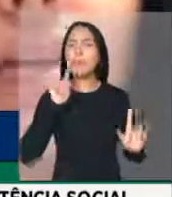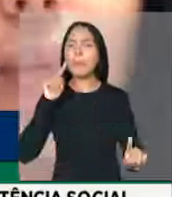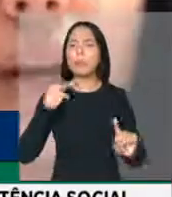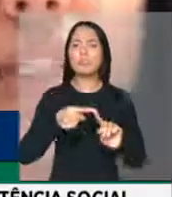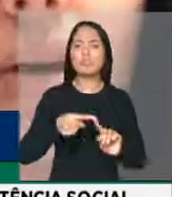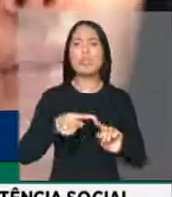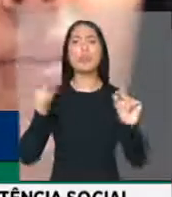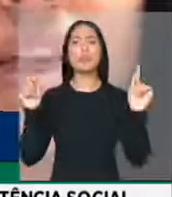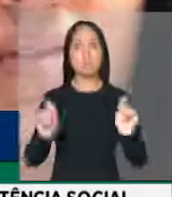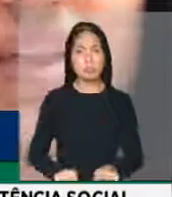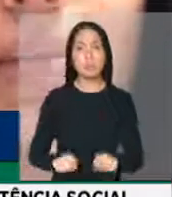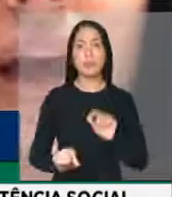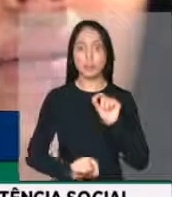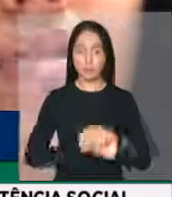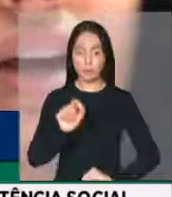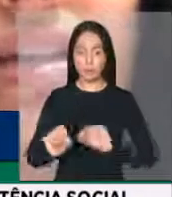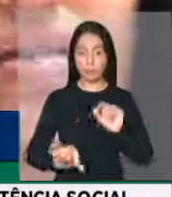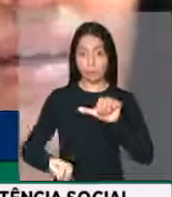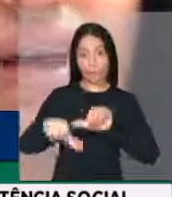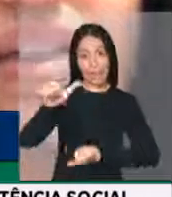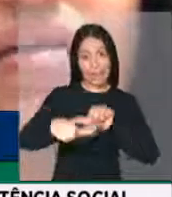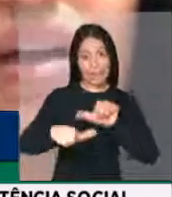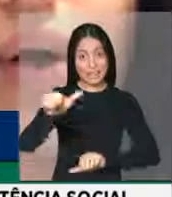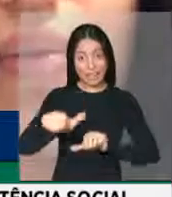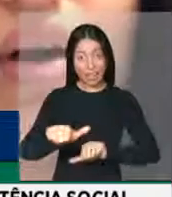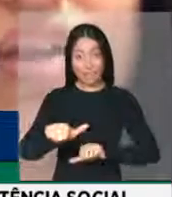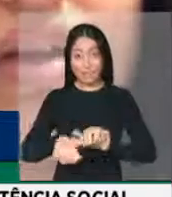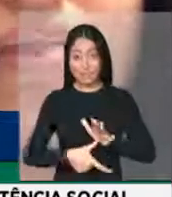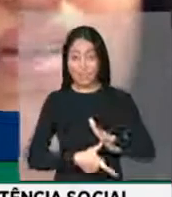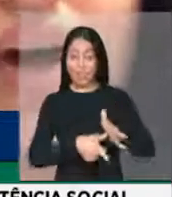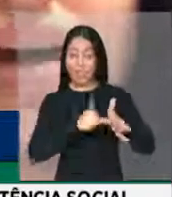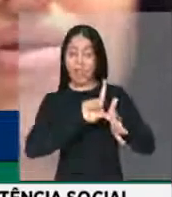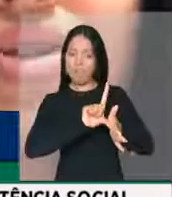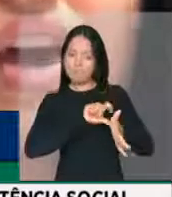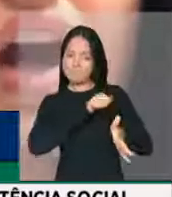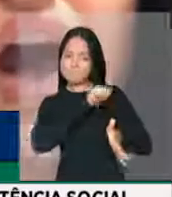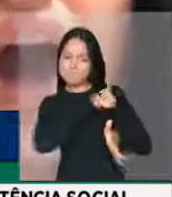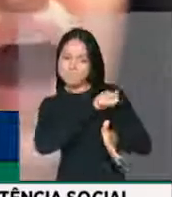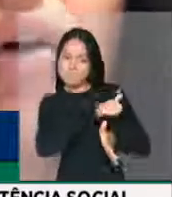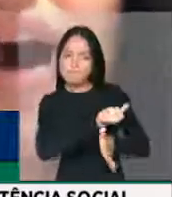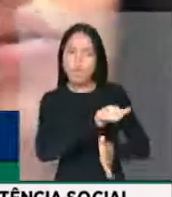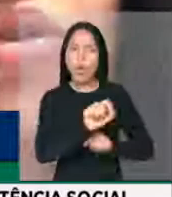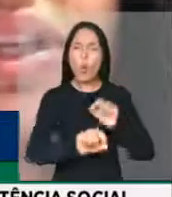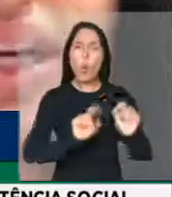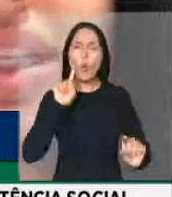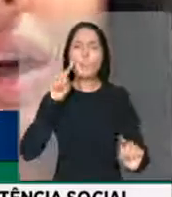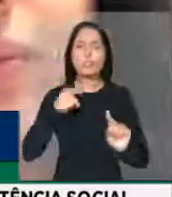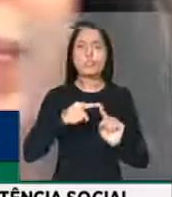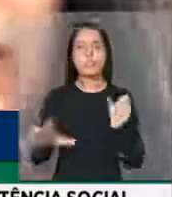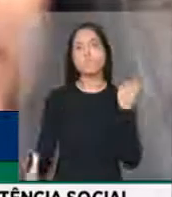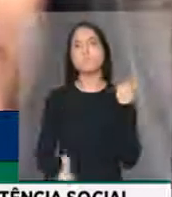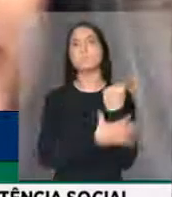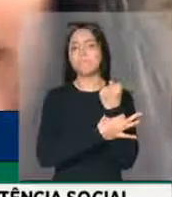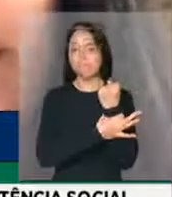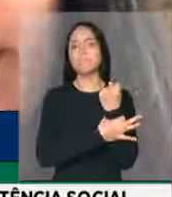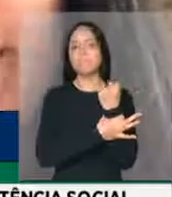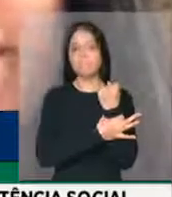concretização da operação com uma observância prévia de requisitos estabelecidos na proposta que visam garantir a correta utilização,